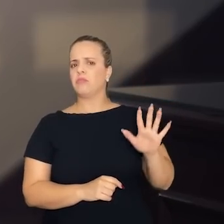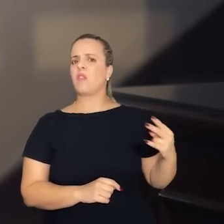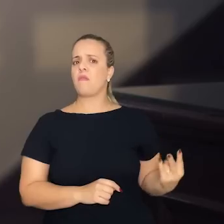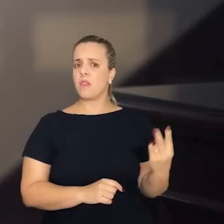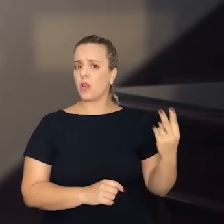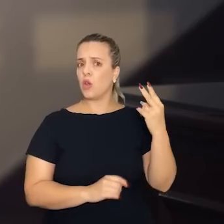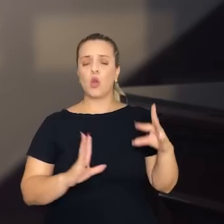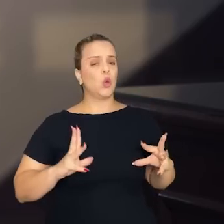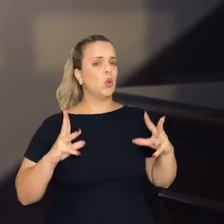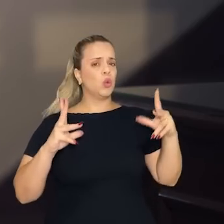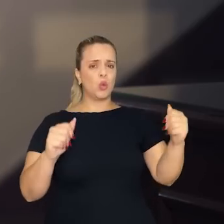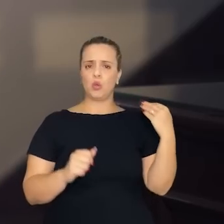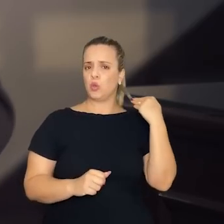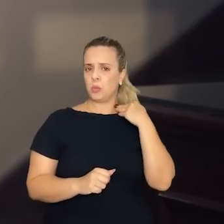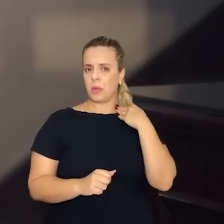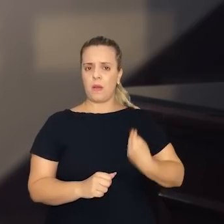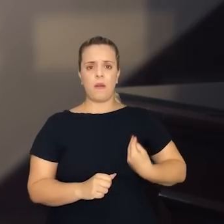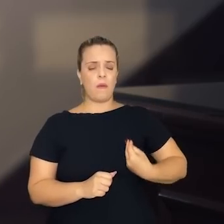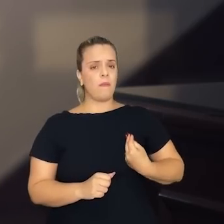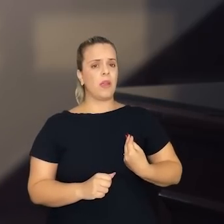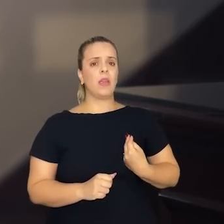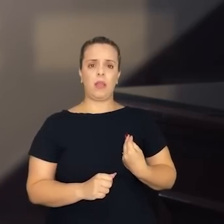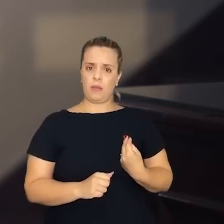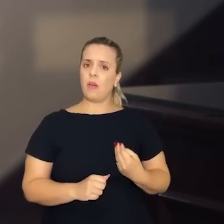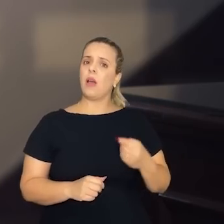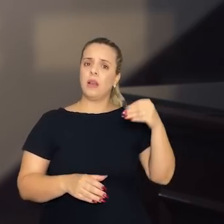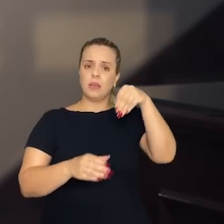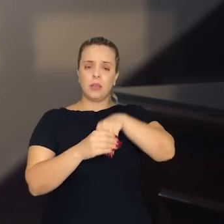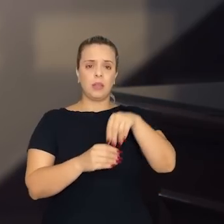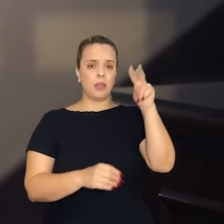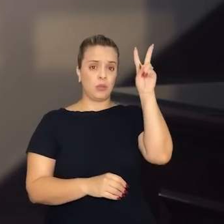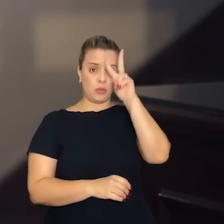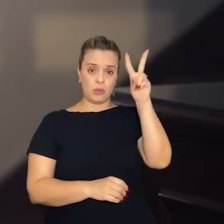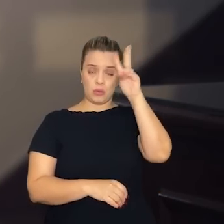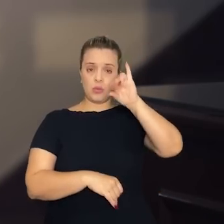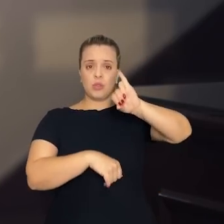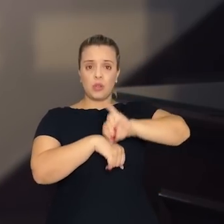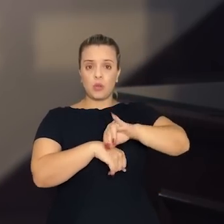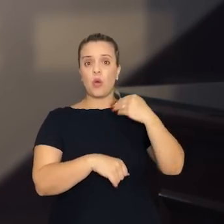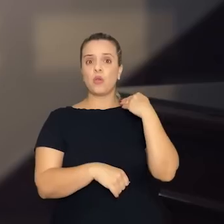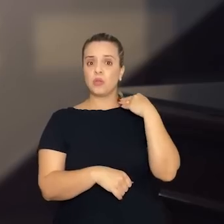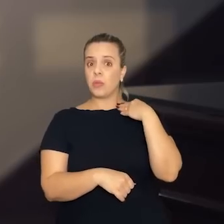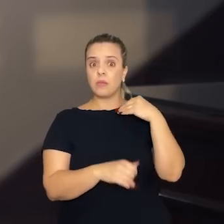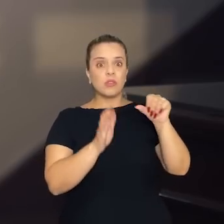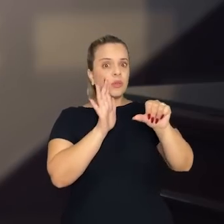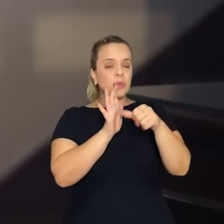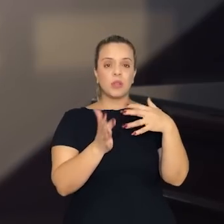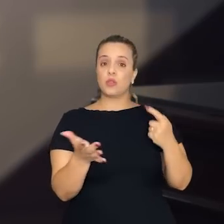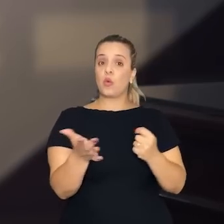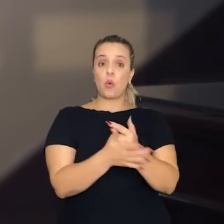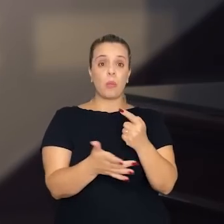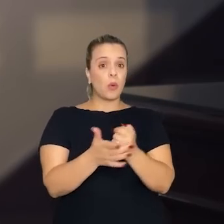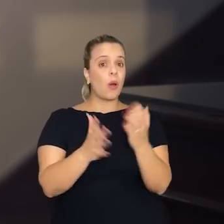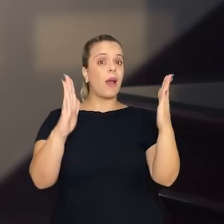bancos todos se concentravam dentro do Centro Histórico. Os bancos foram os primeiros a comprar muitos casarões,